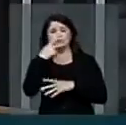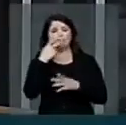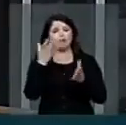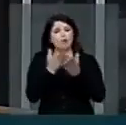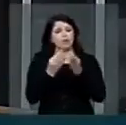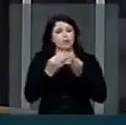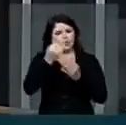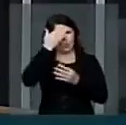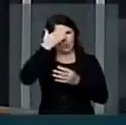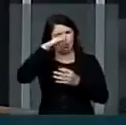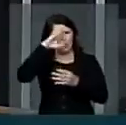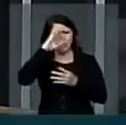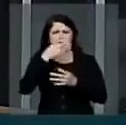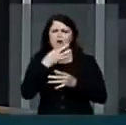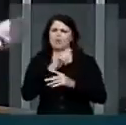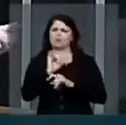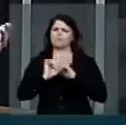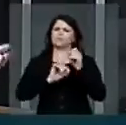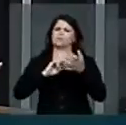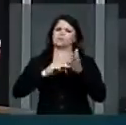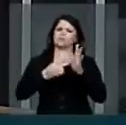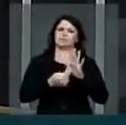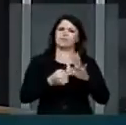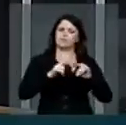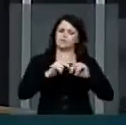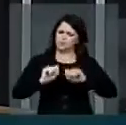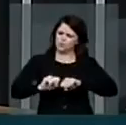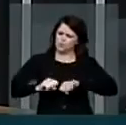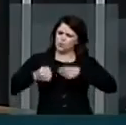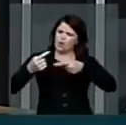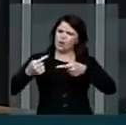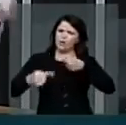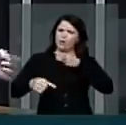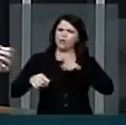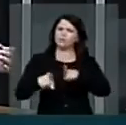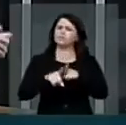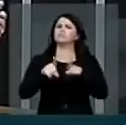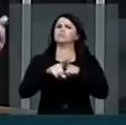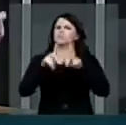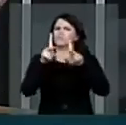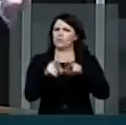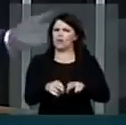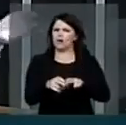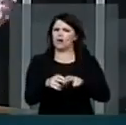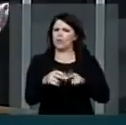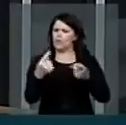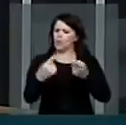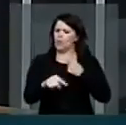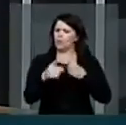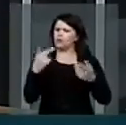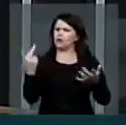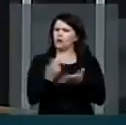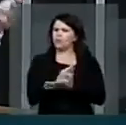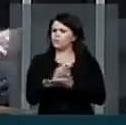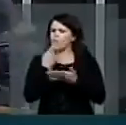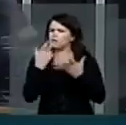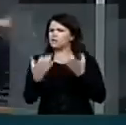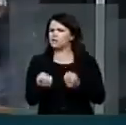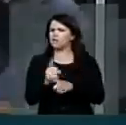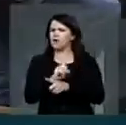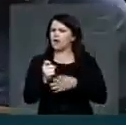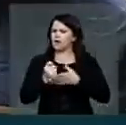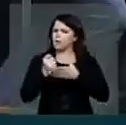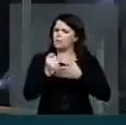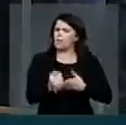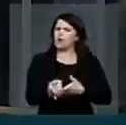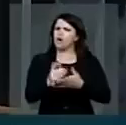os cubanos não conhecem, tem que reagir também veementemente contra essa medida e apoiar